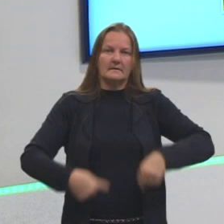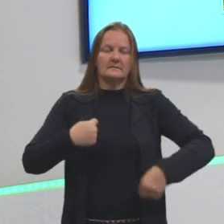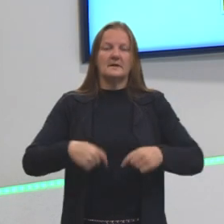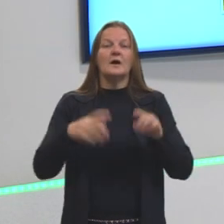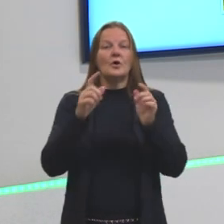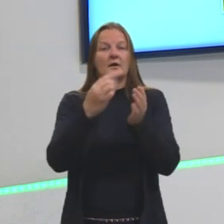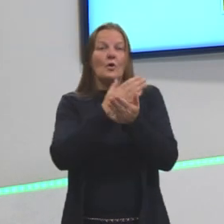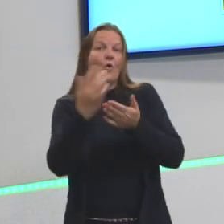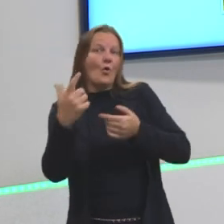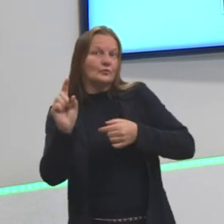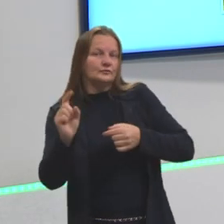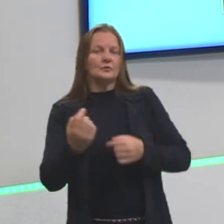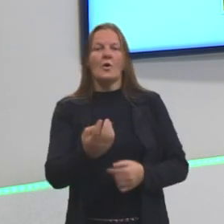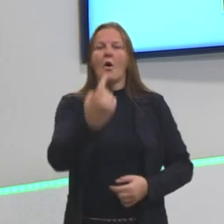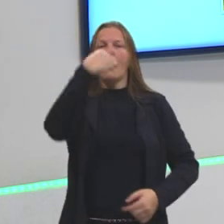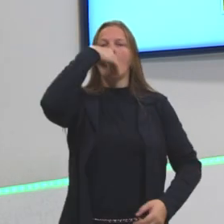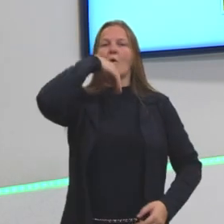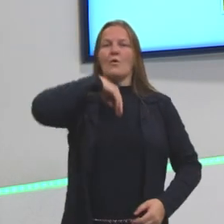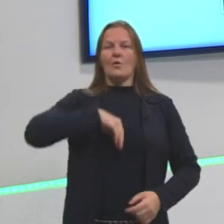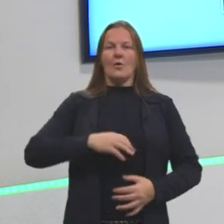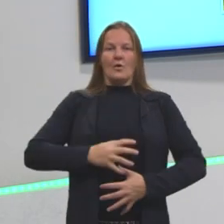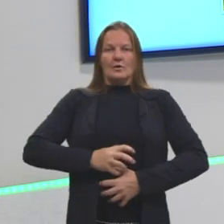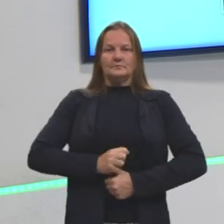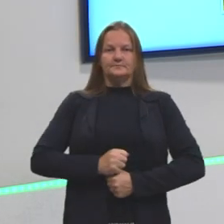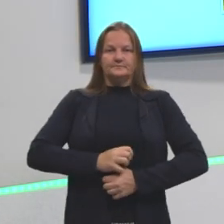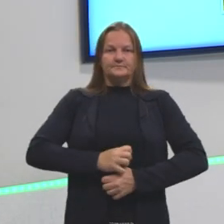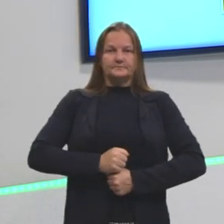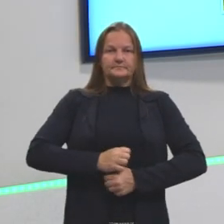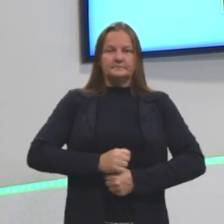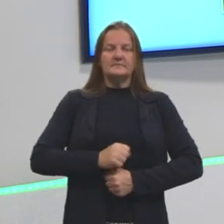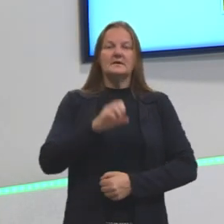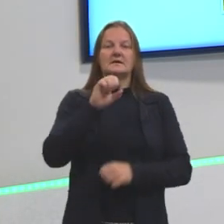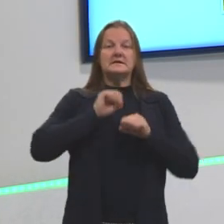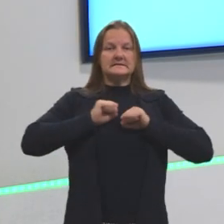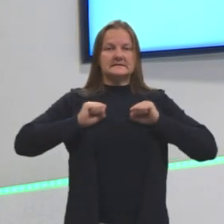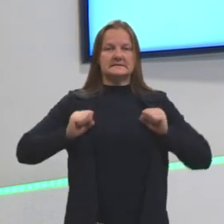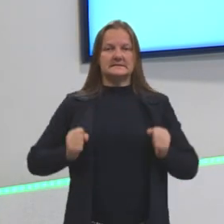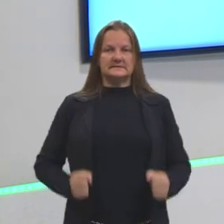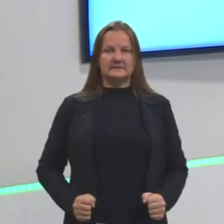Sistema digestório. Ih, deu até fome agora, né? Vamos lá.